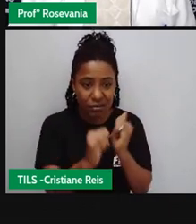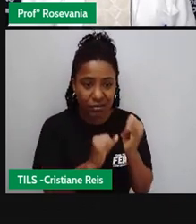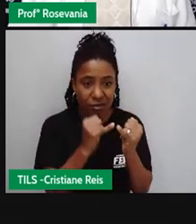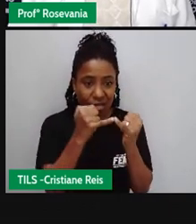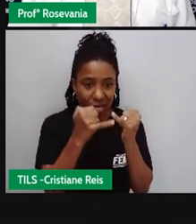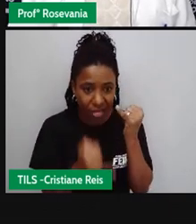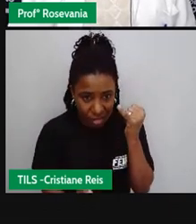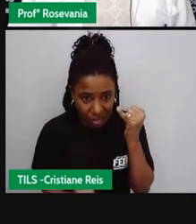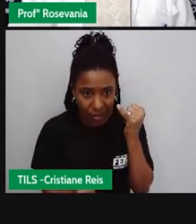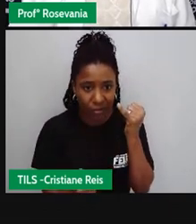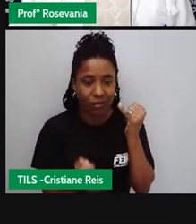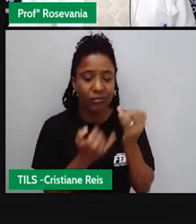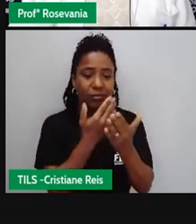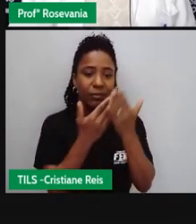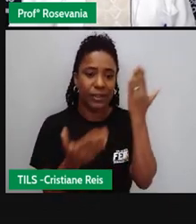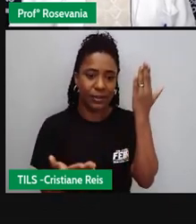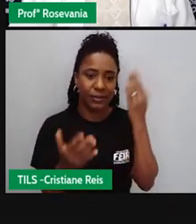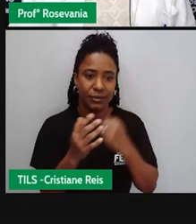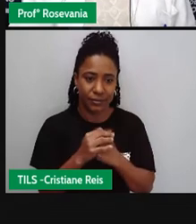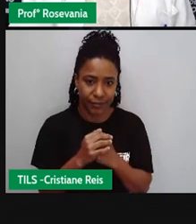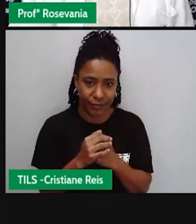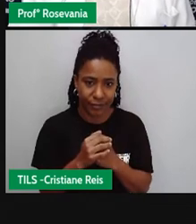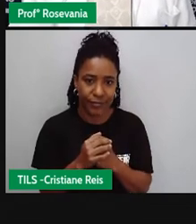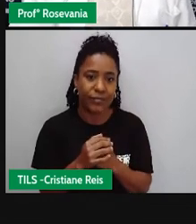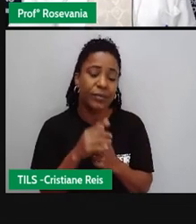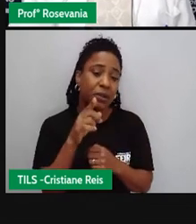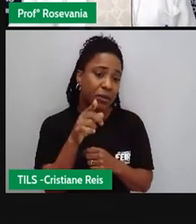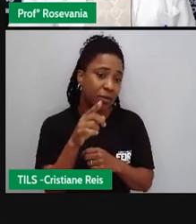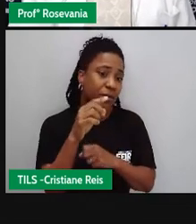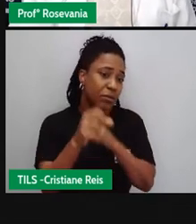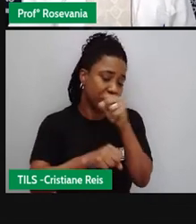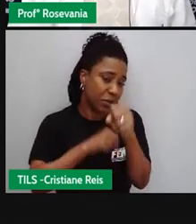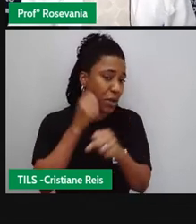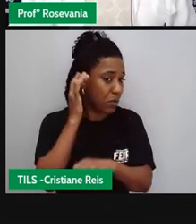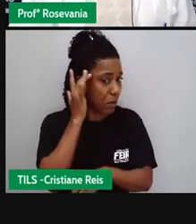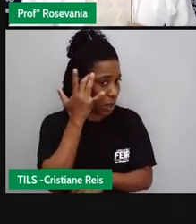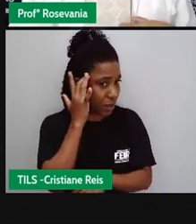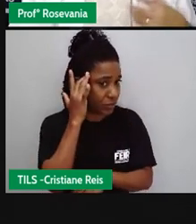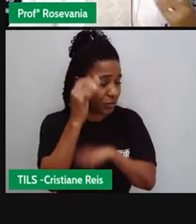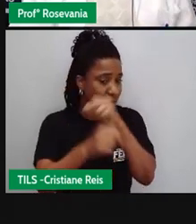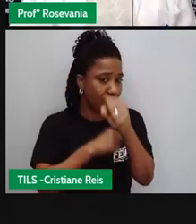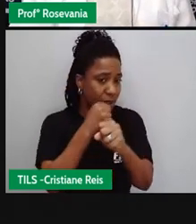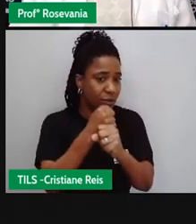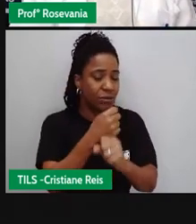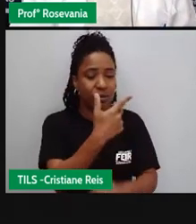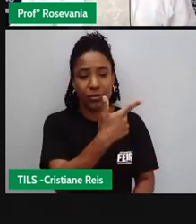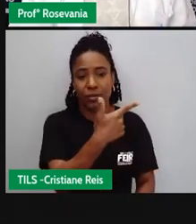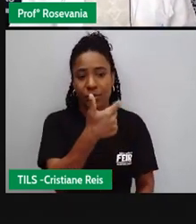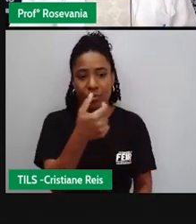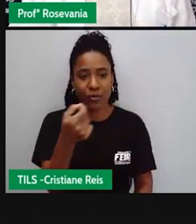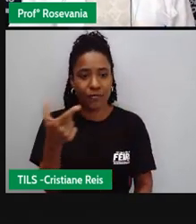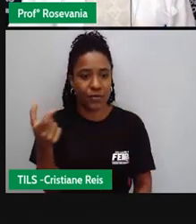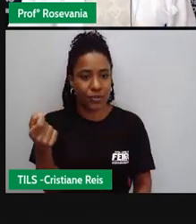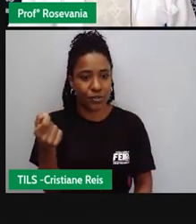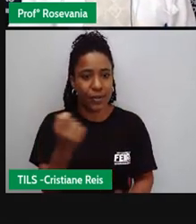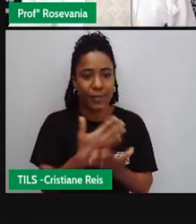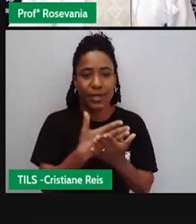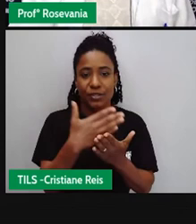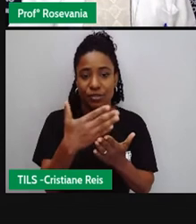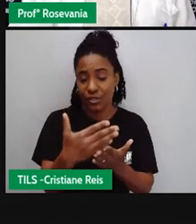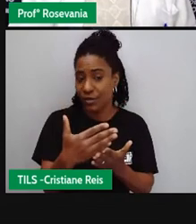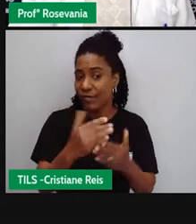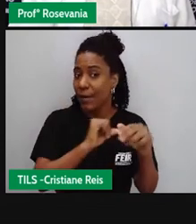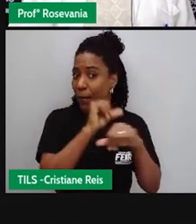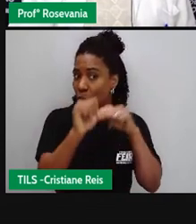domicílio eu creio que esses mapas a partir de 2020 eles vão ter um outro olhar de que não vai ser feito não